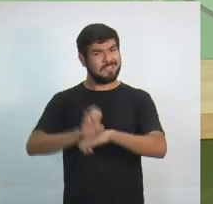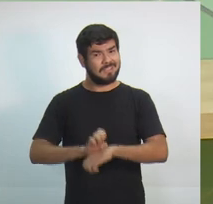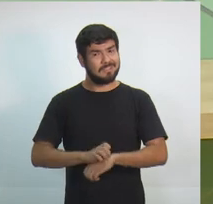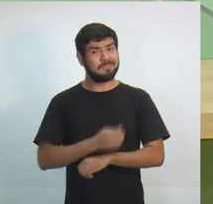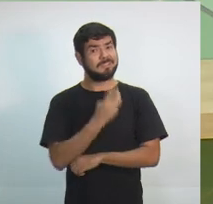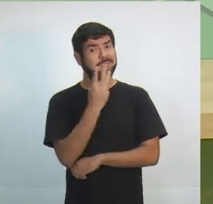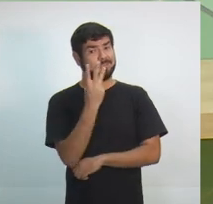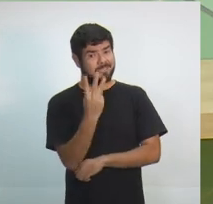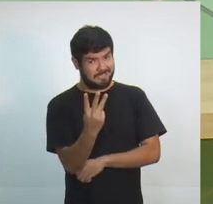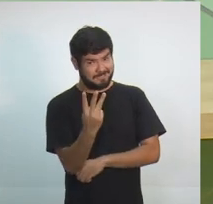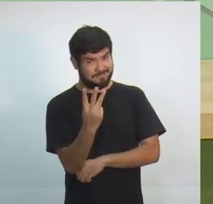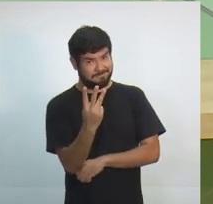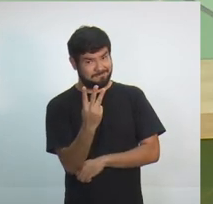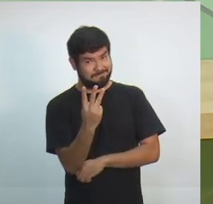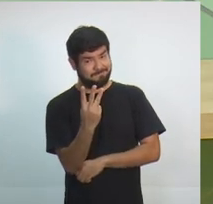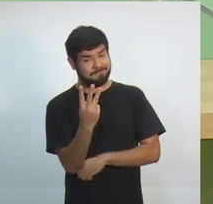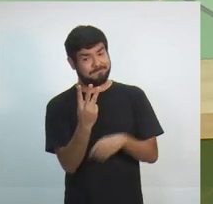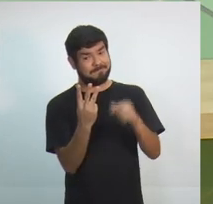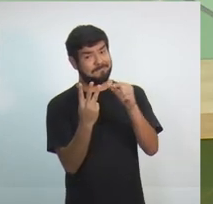Primeiro,